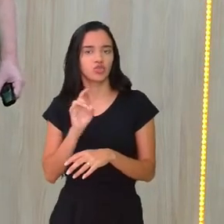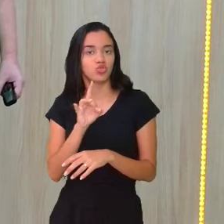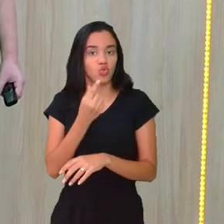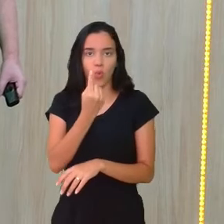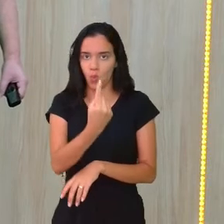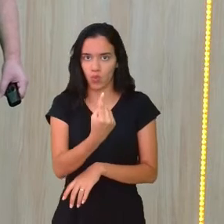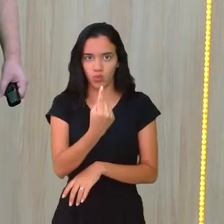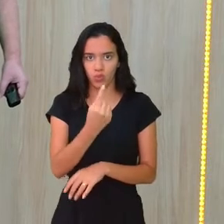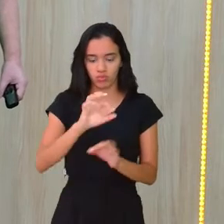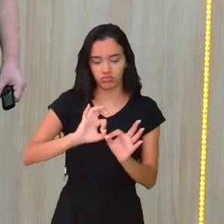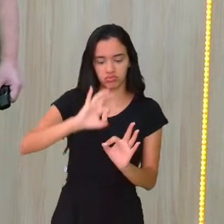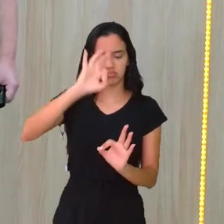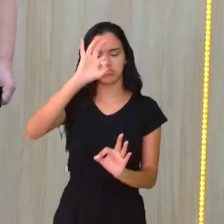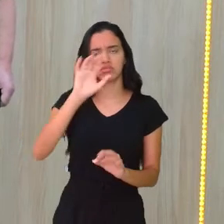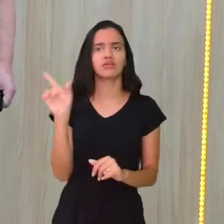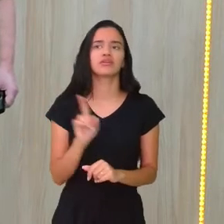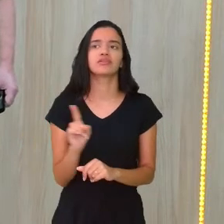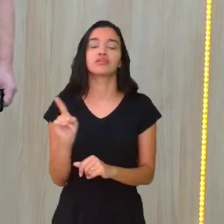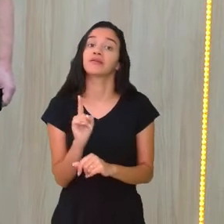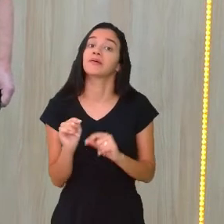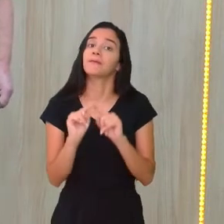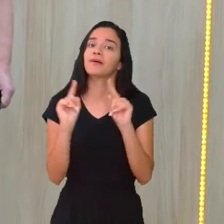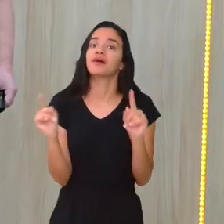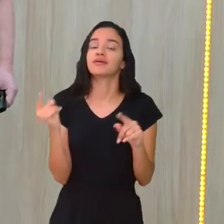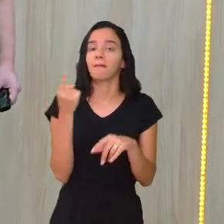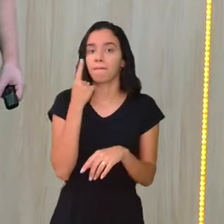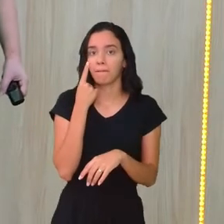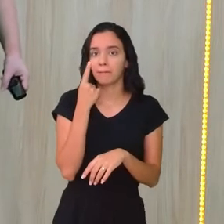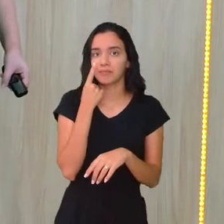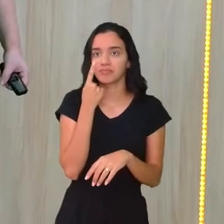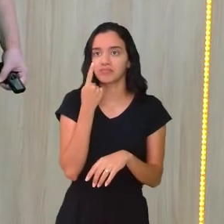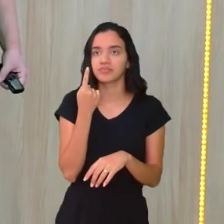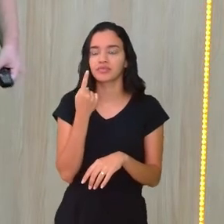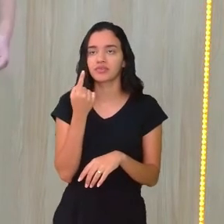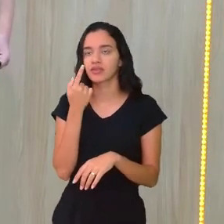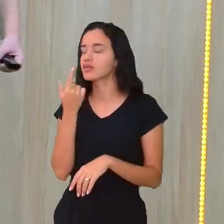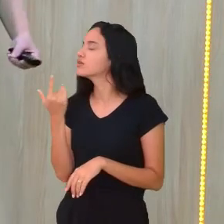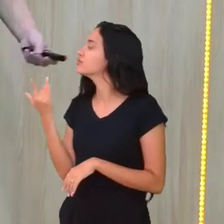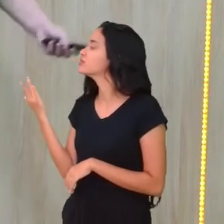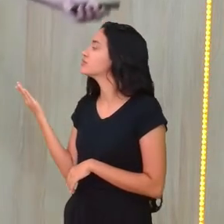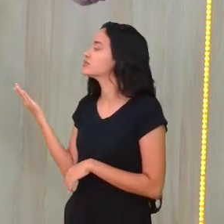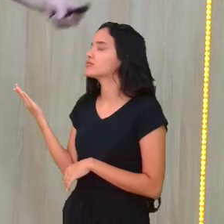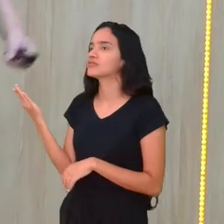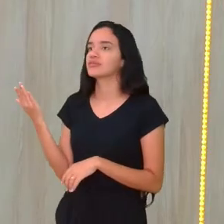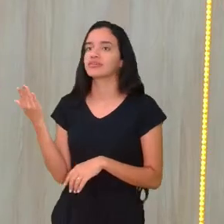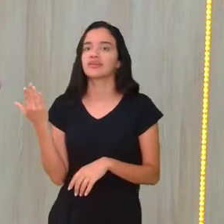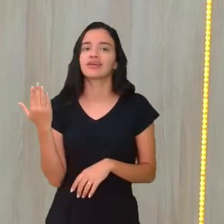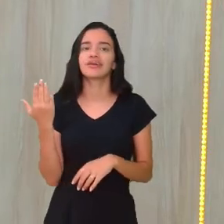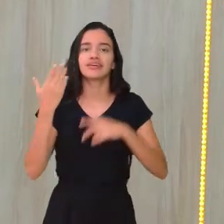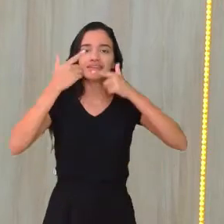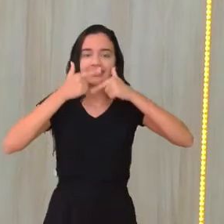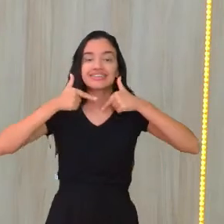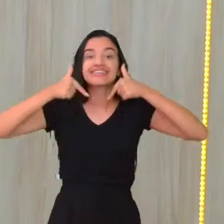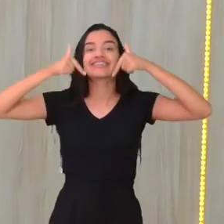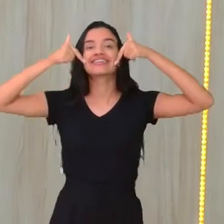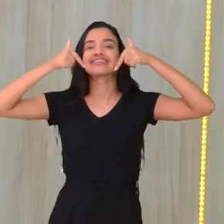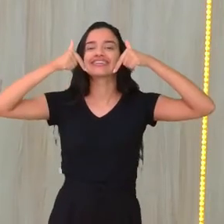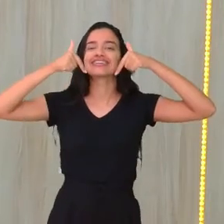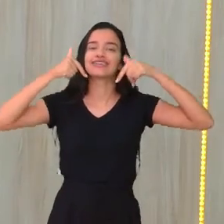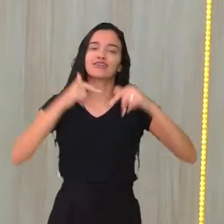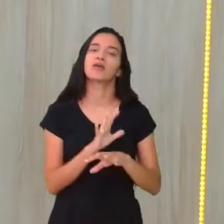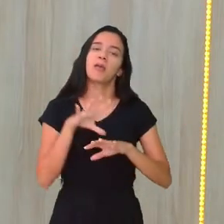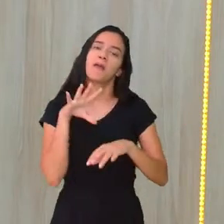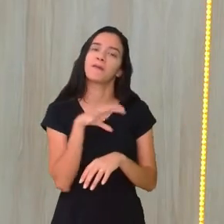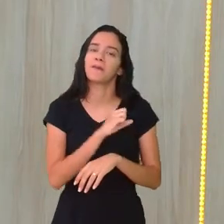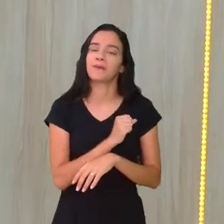um eixo. Mas, olha só, e aquela carinha feliz, que eu adoro, porque eu acho que